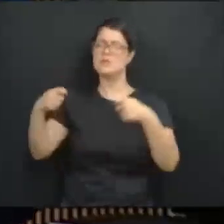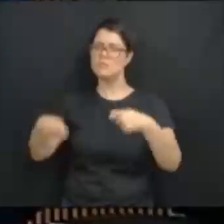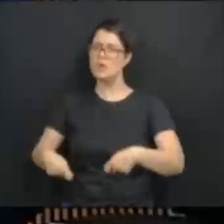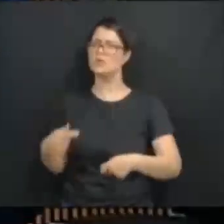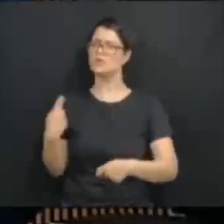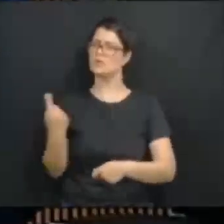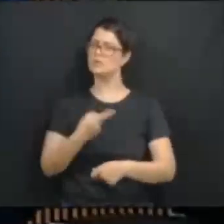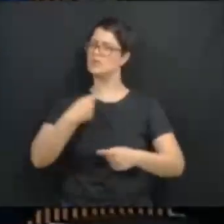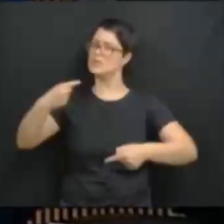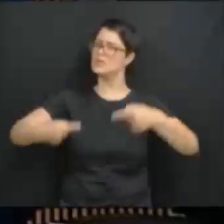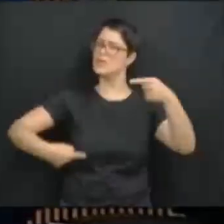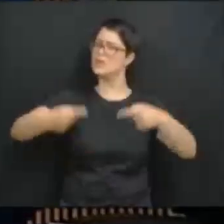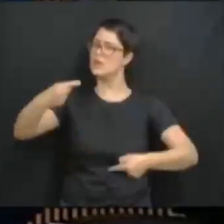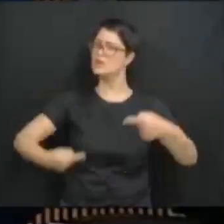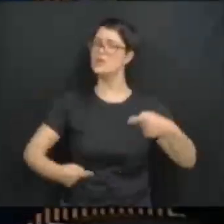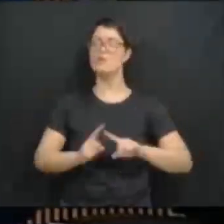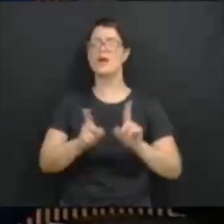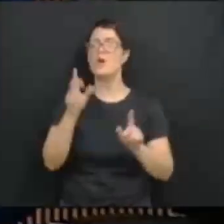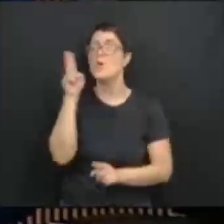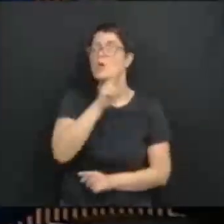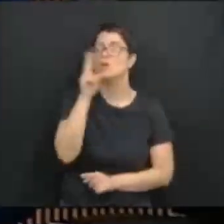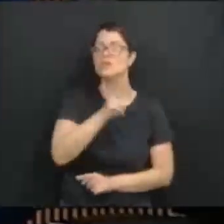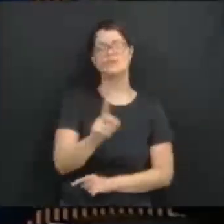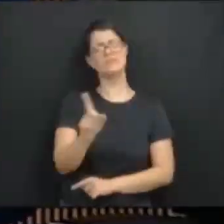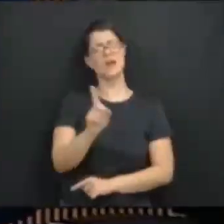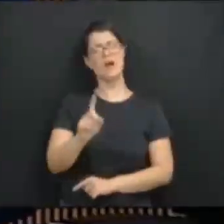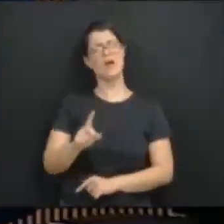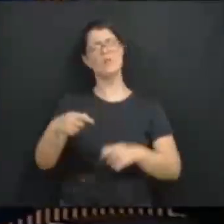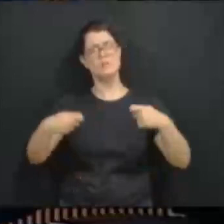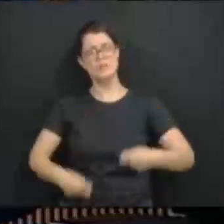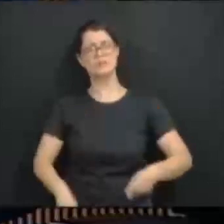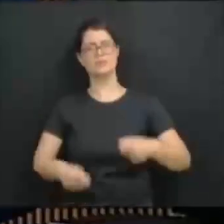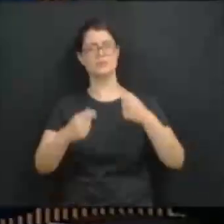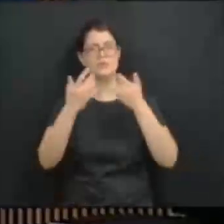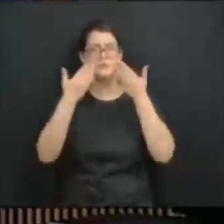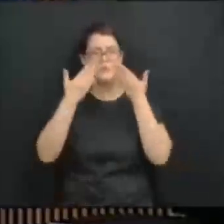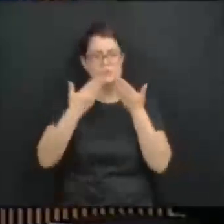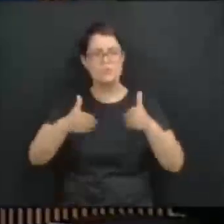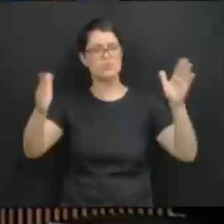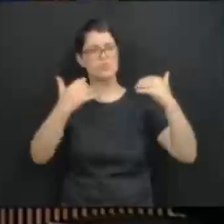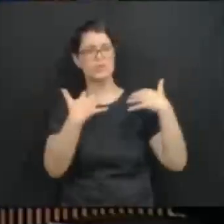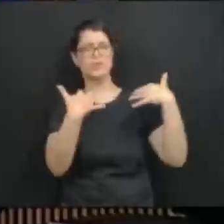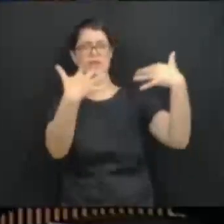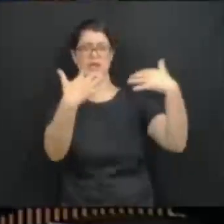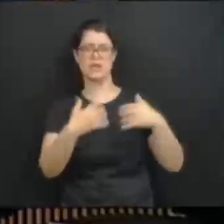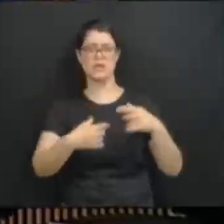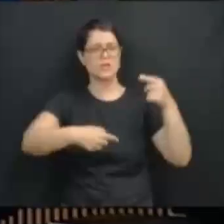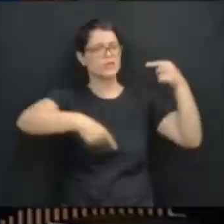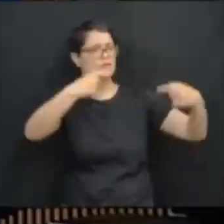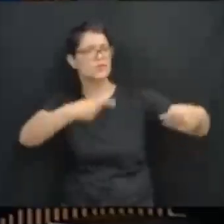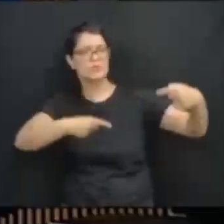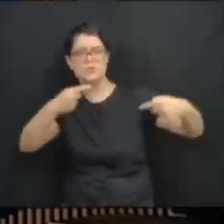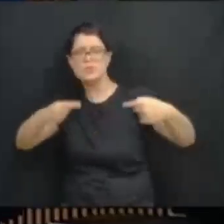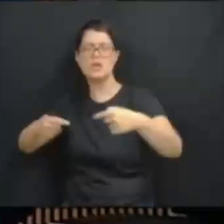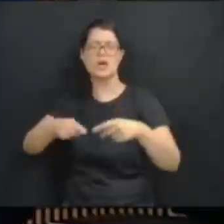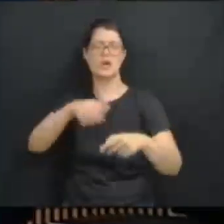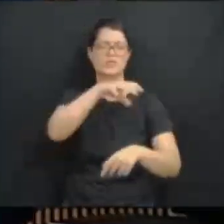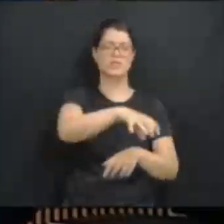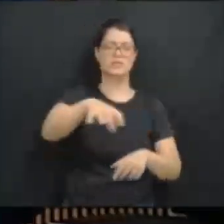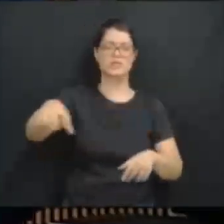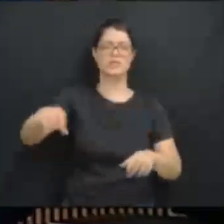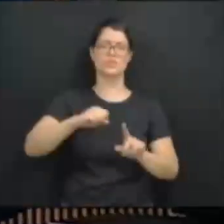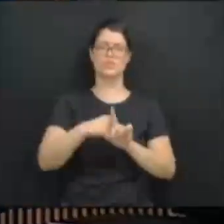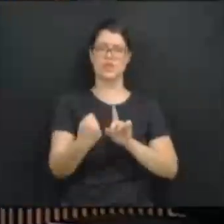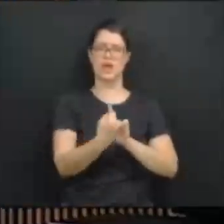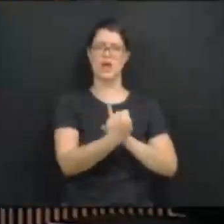não com regime de urgência, com audiências públicas, com discussão com todos os envolvidos. A gente vê